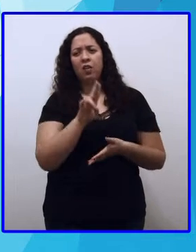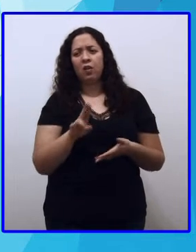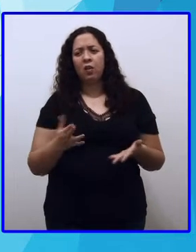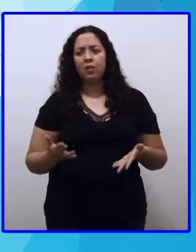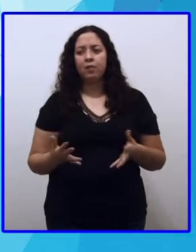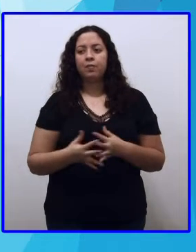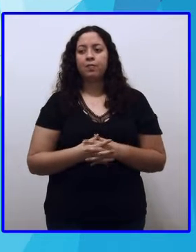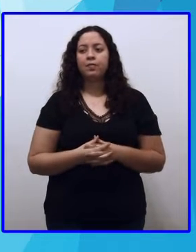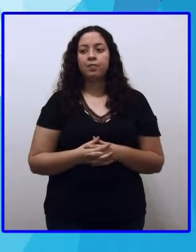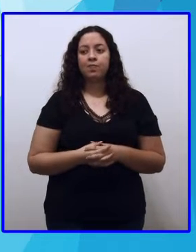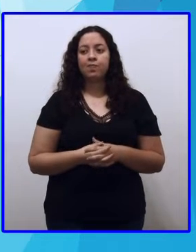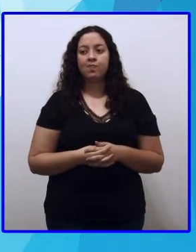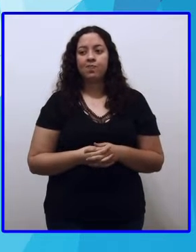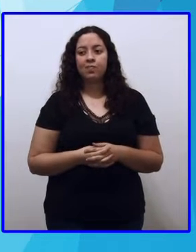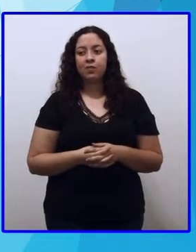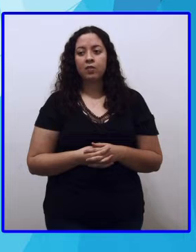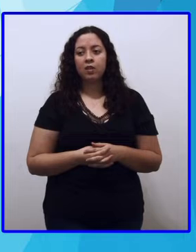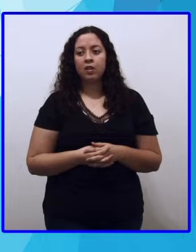Natália?